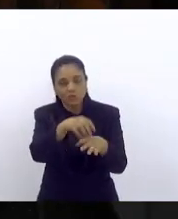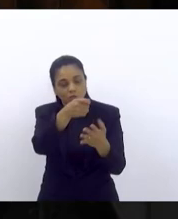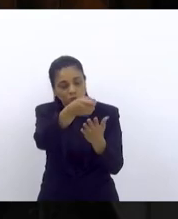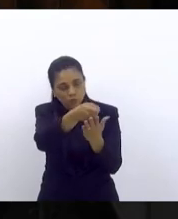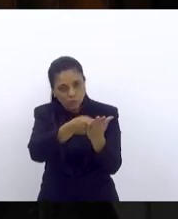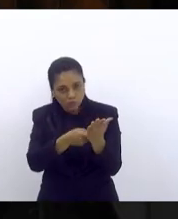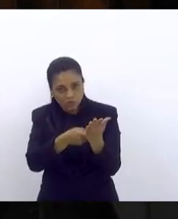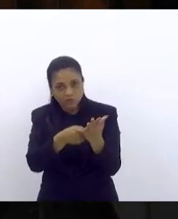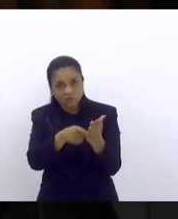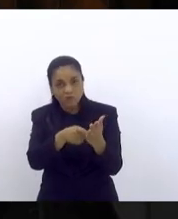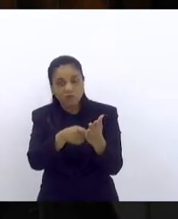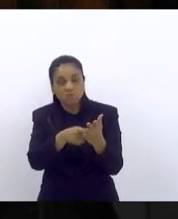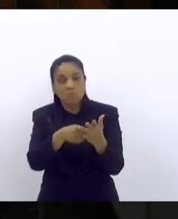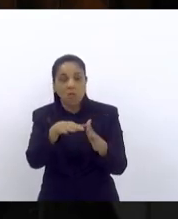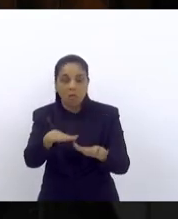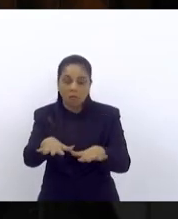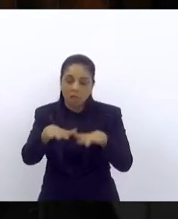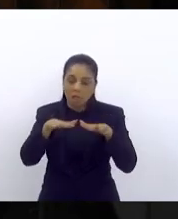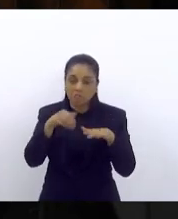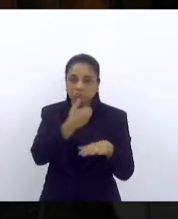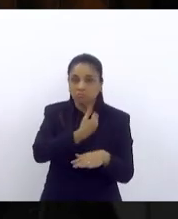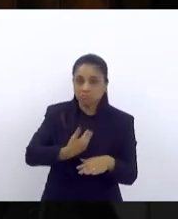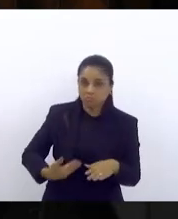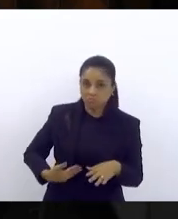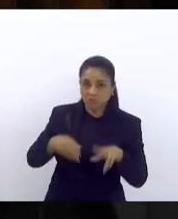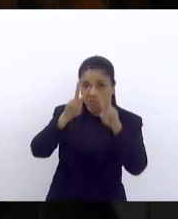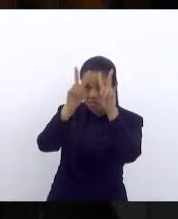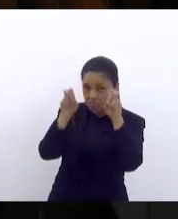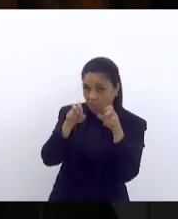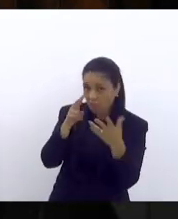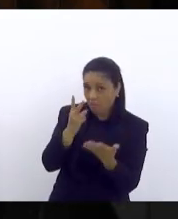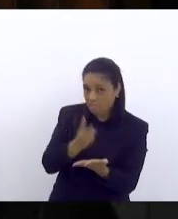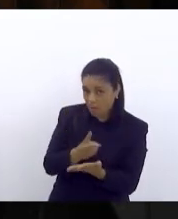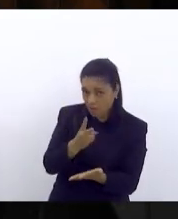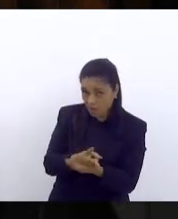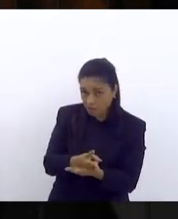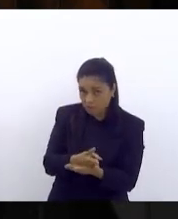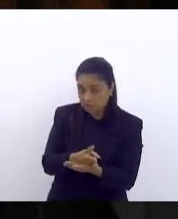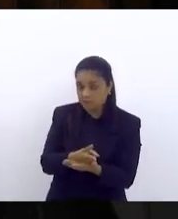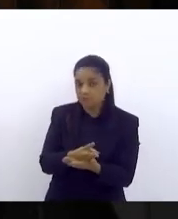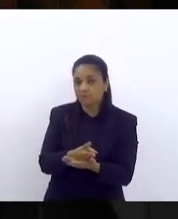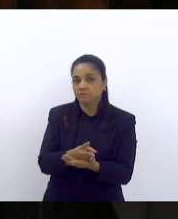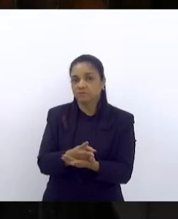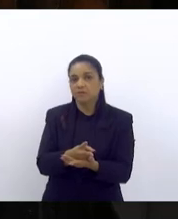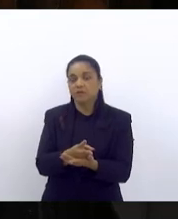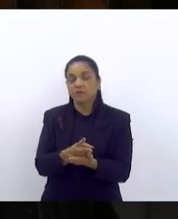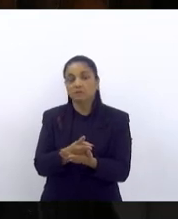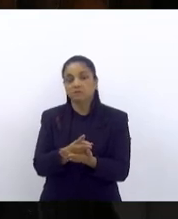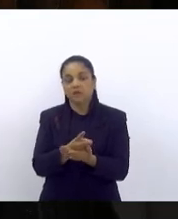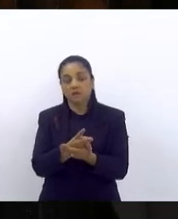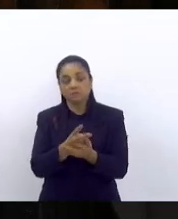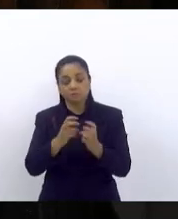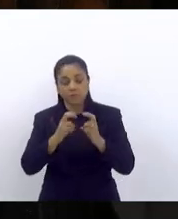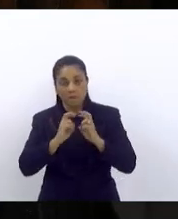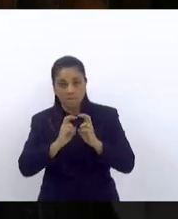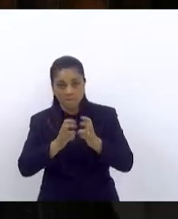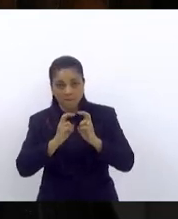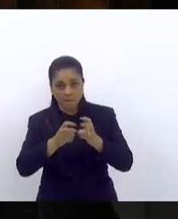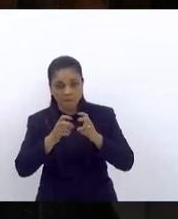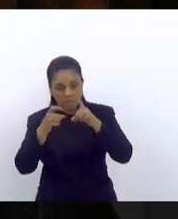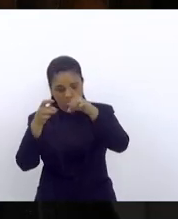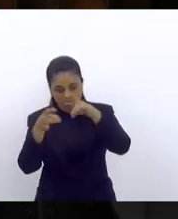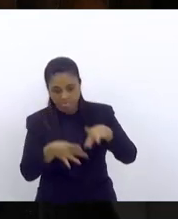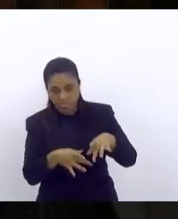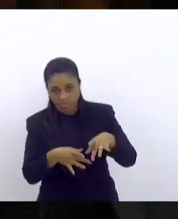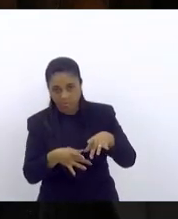produza uma audiência pública sobre o tema da deserção da supervia para saber